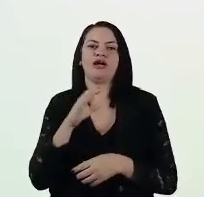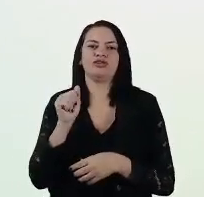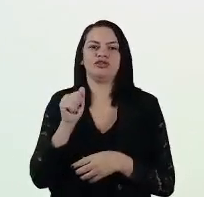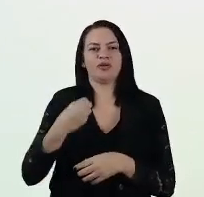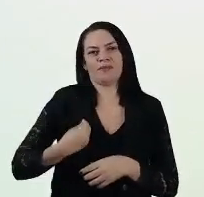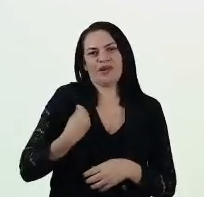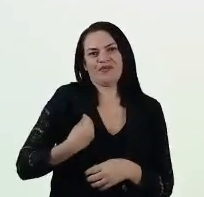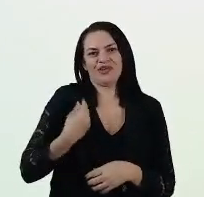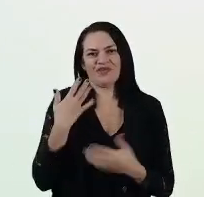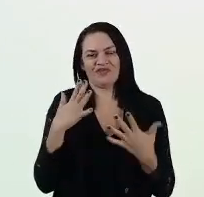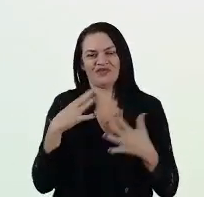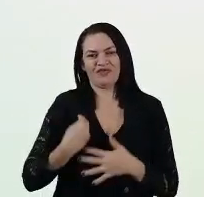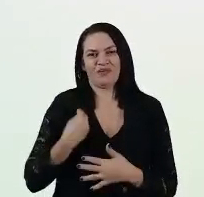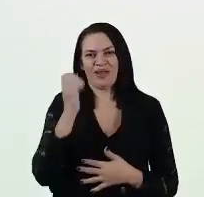pela vida. Viva o Brasil!